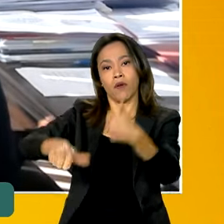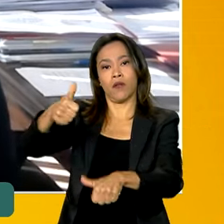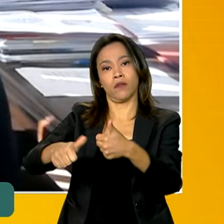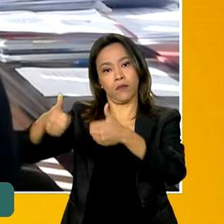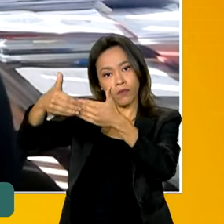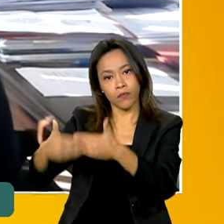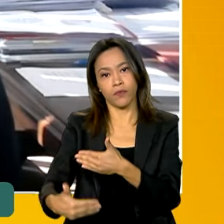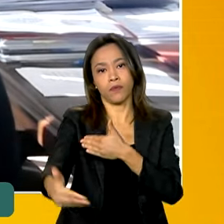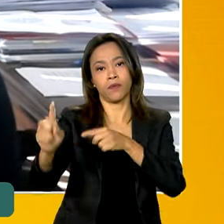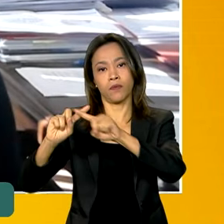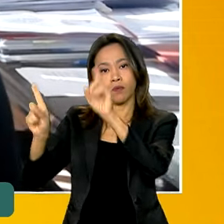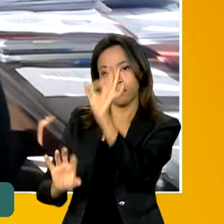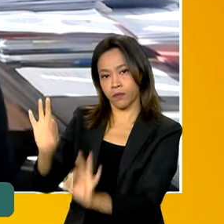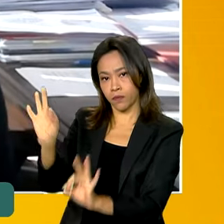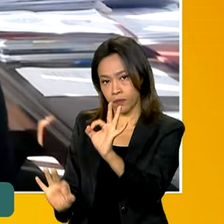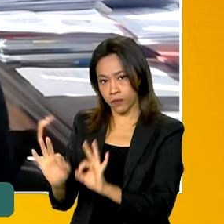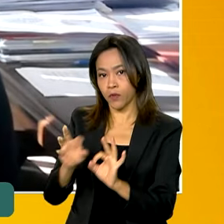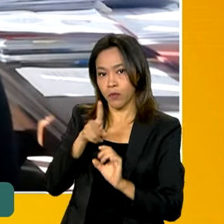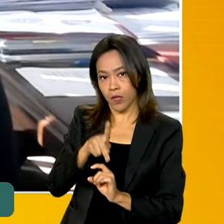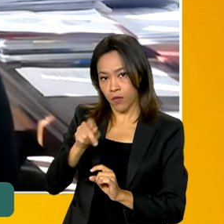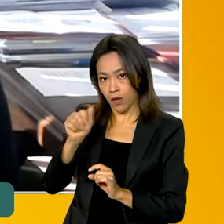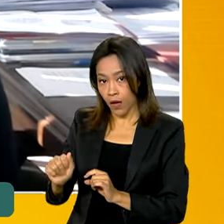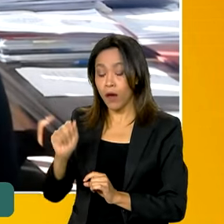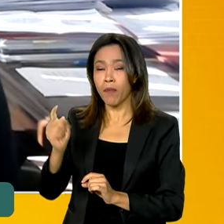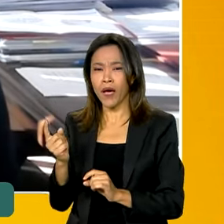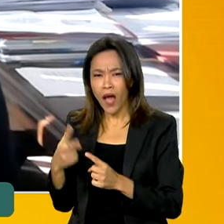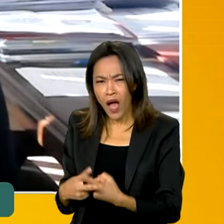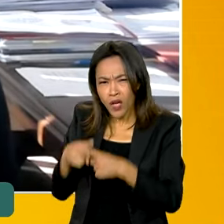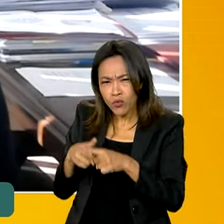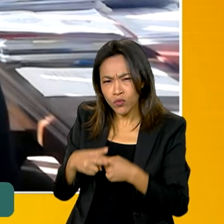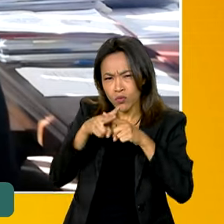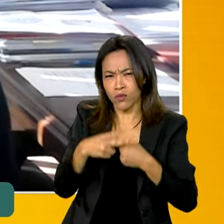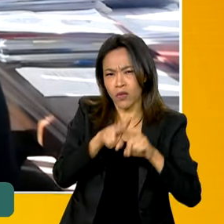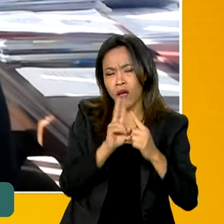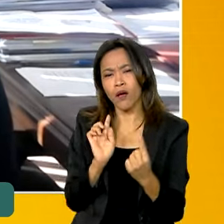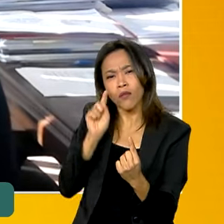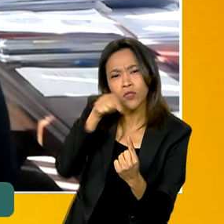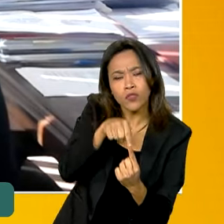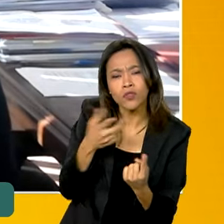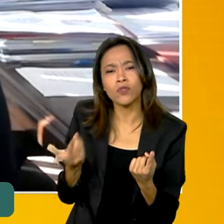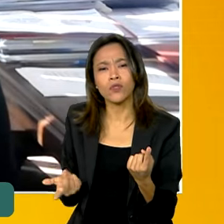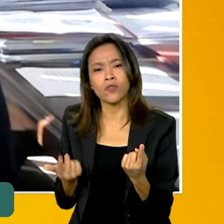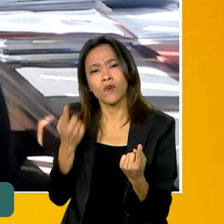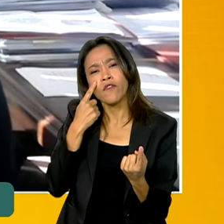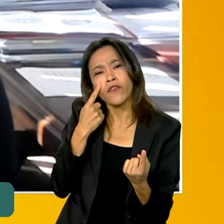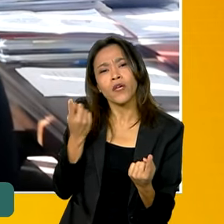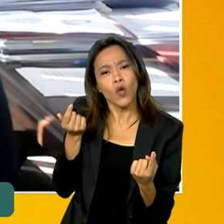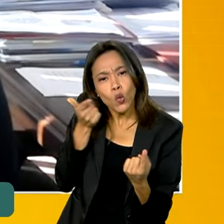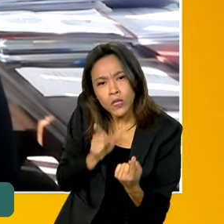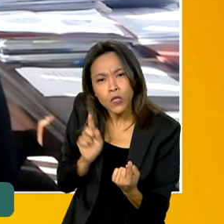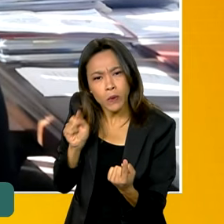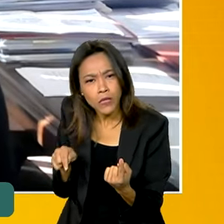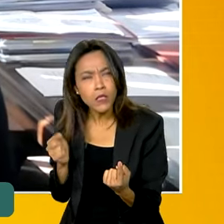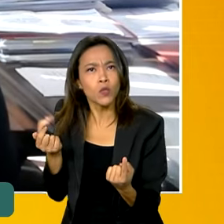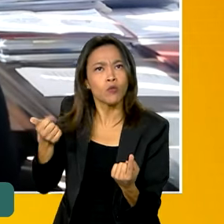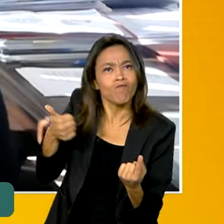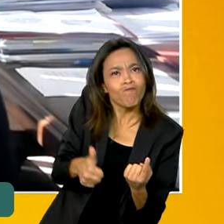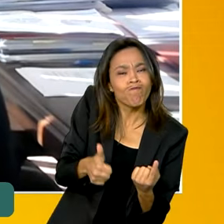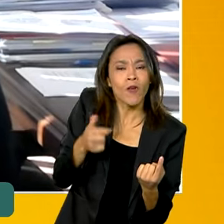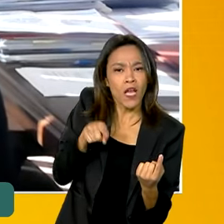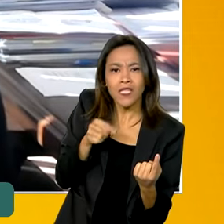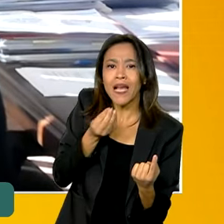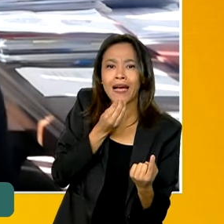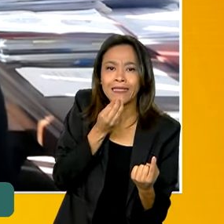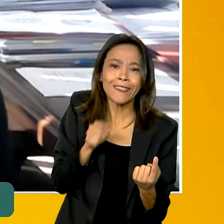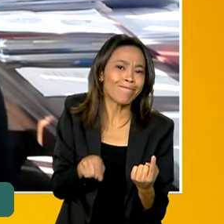Ajustando, na metade do plano, as metas, os objetivos, verificando o que é que já foi concluído, o que é que